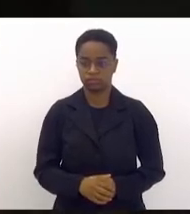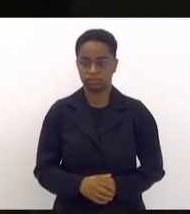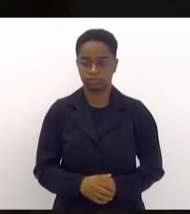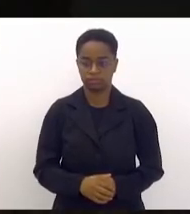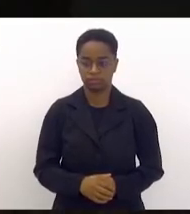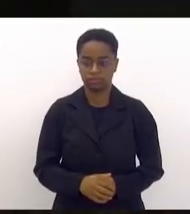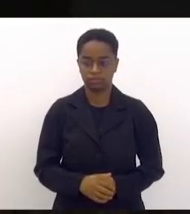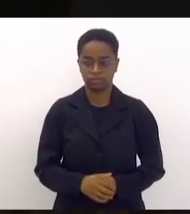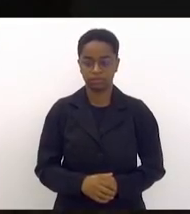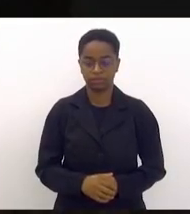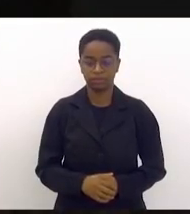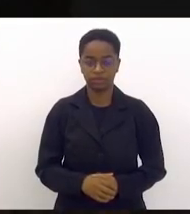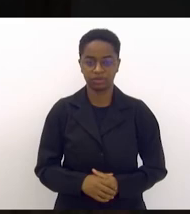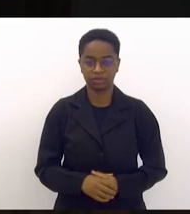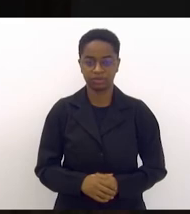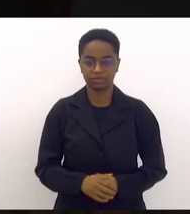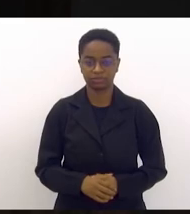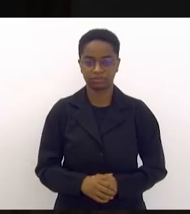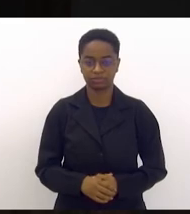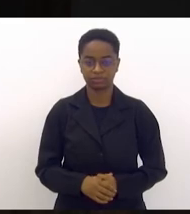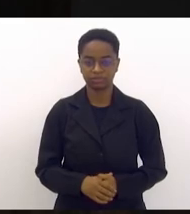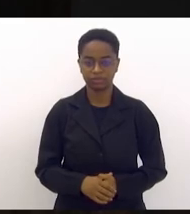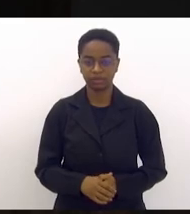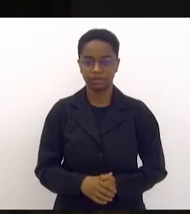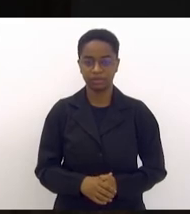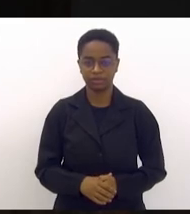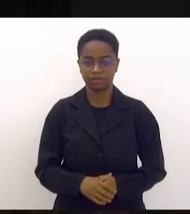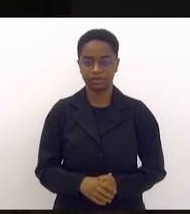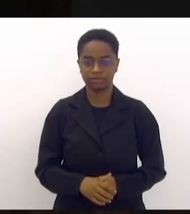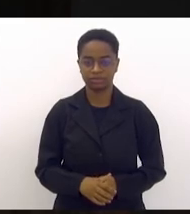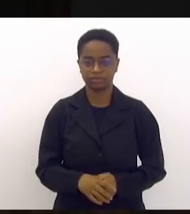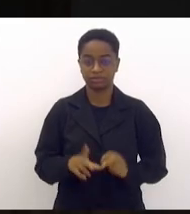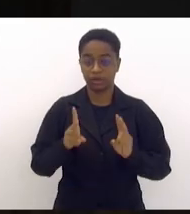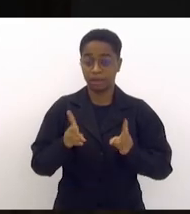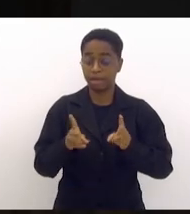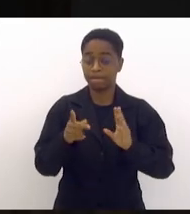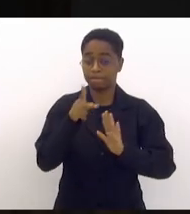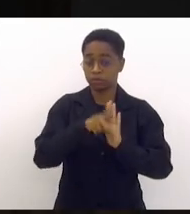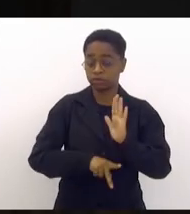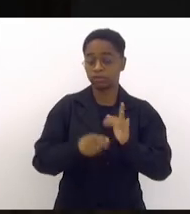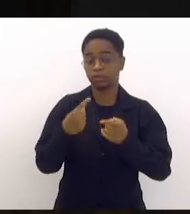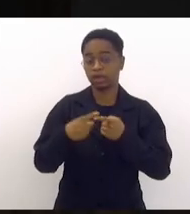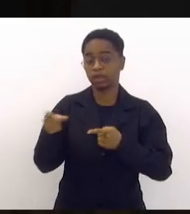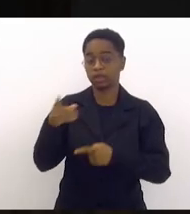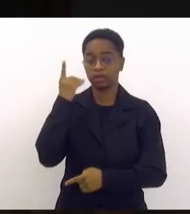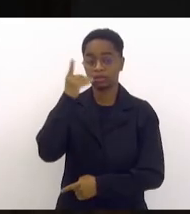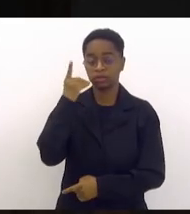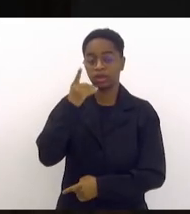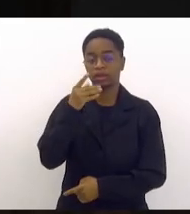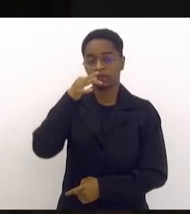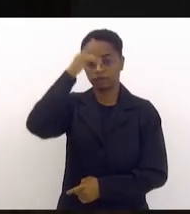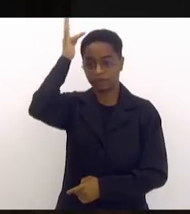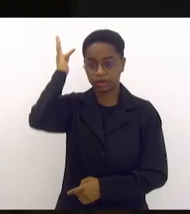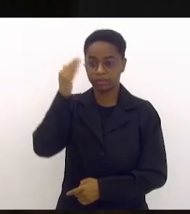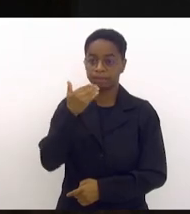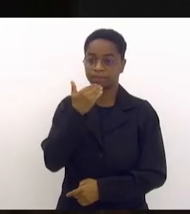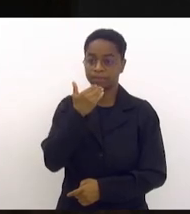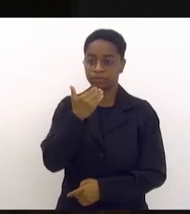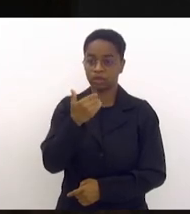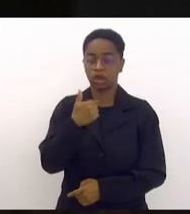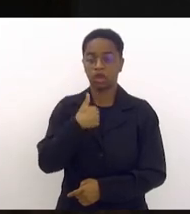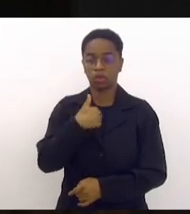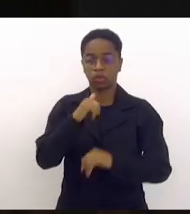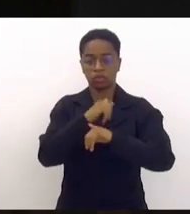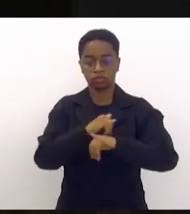Estou em outro projeto, eu só voltei por causa do deputado Fred, que ele é autor e tinha, na verdade, eu vou